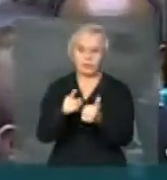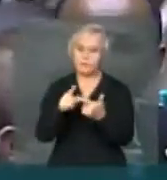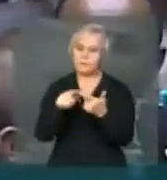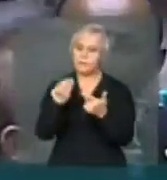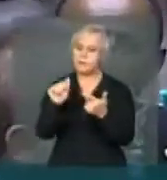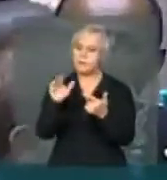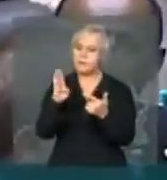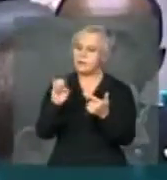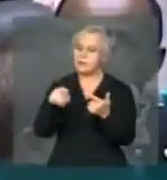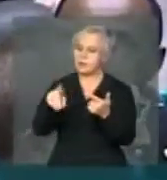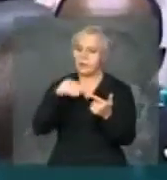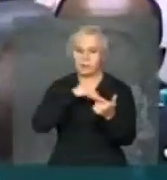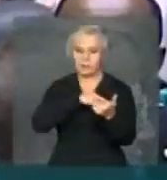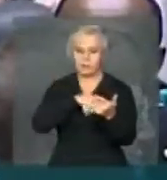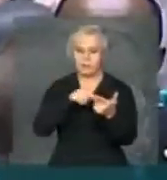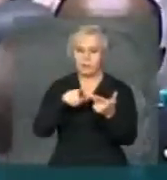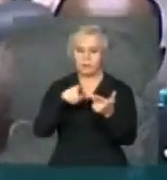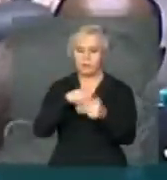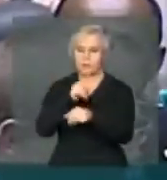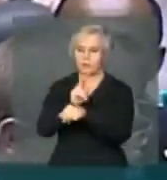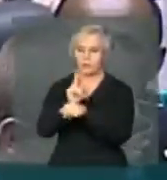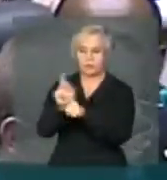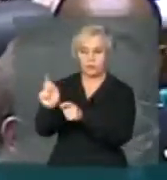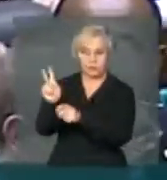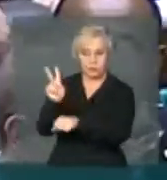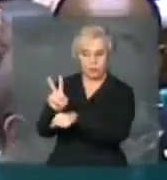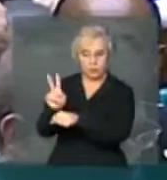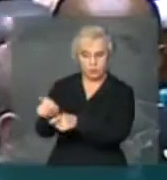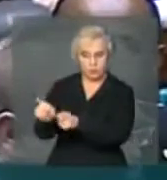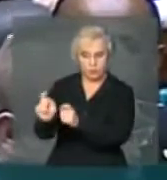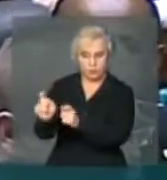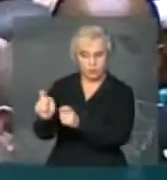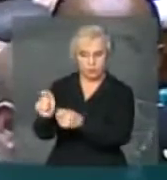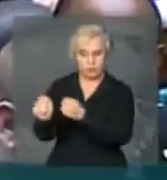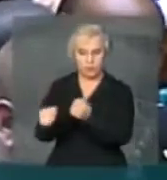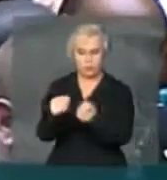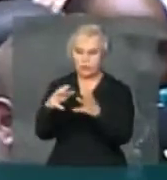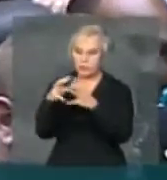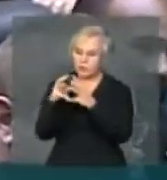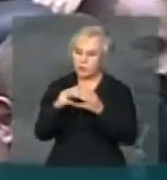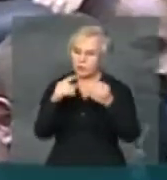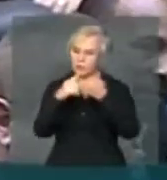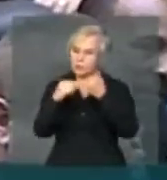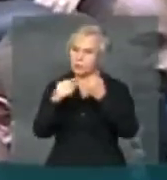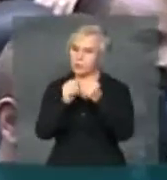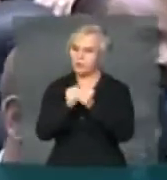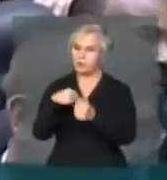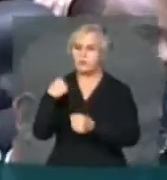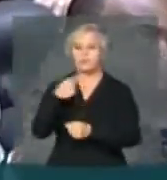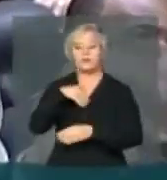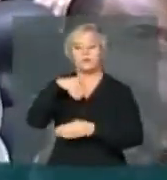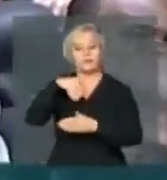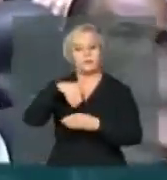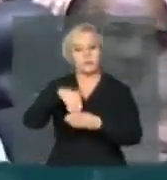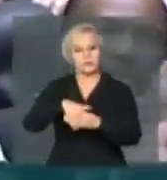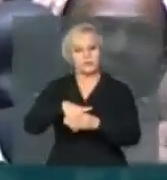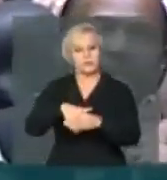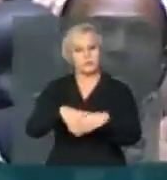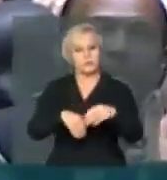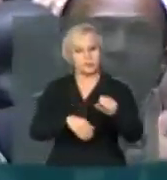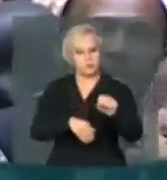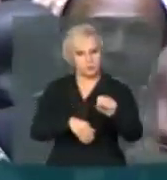salarial e o seguro-defeso, ponto a ponto, por grupos de artigos. Nosso voto é, portanto,